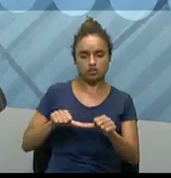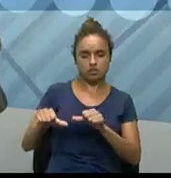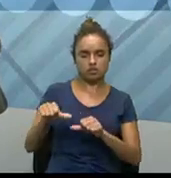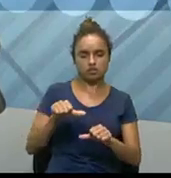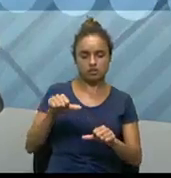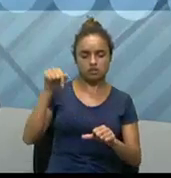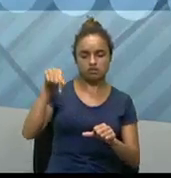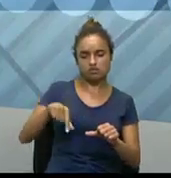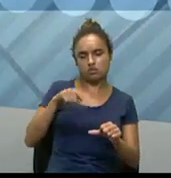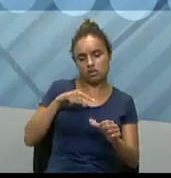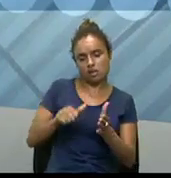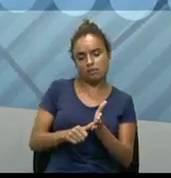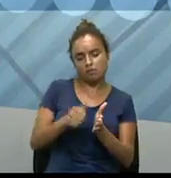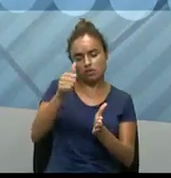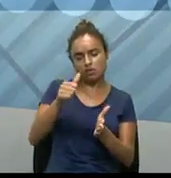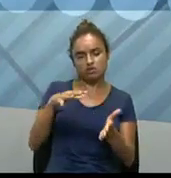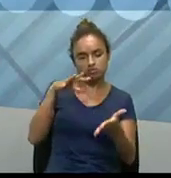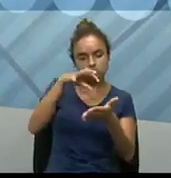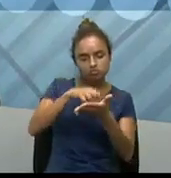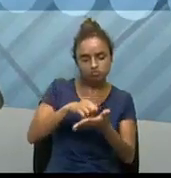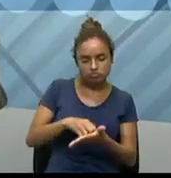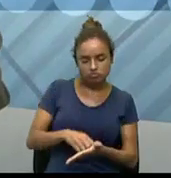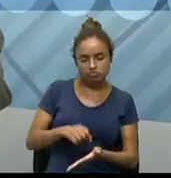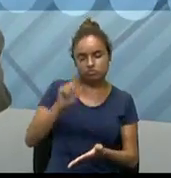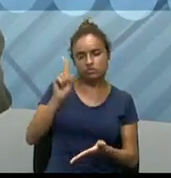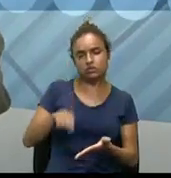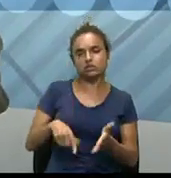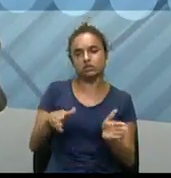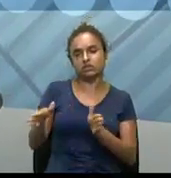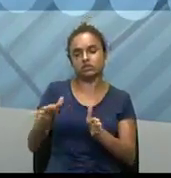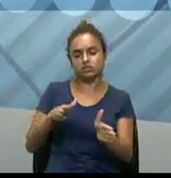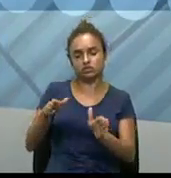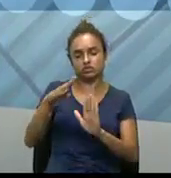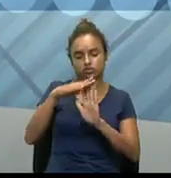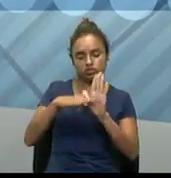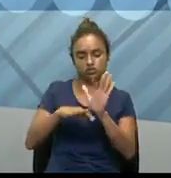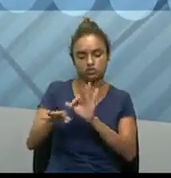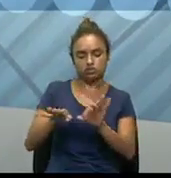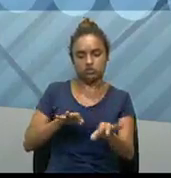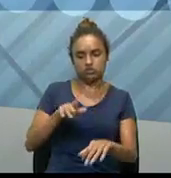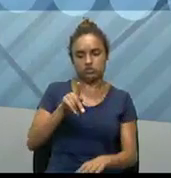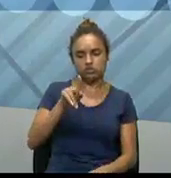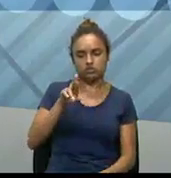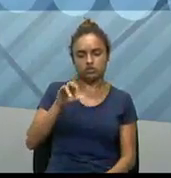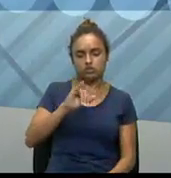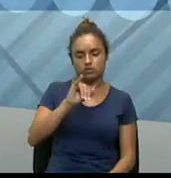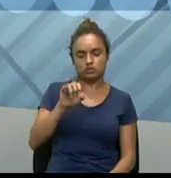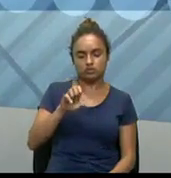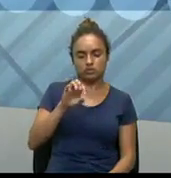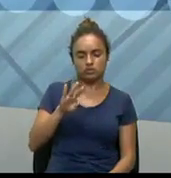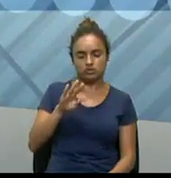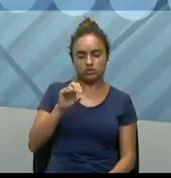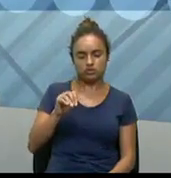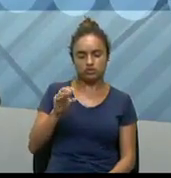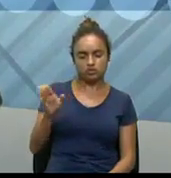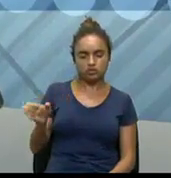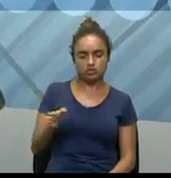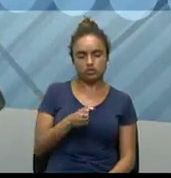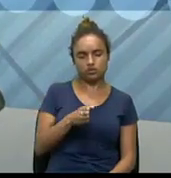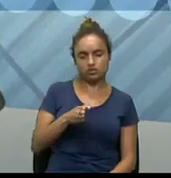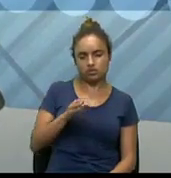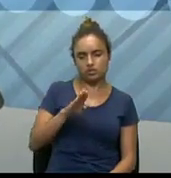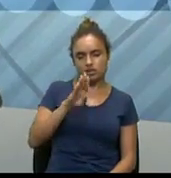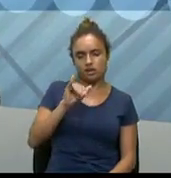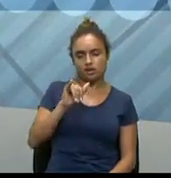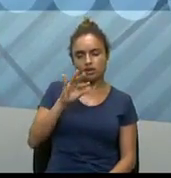foram os primeiros registros de um projeto de Bitcoin. Já, então, como